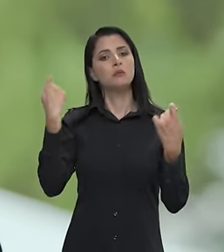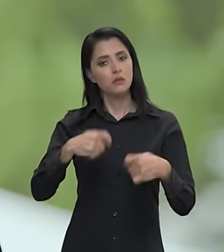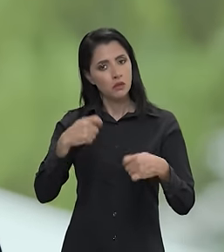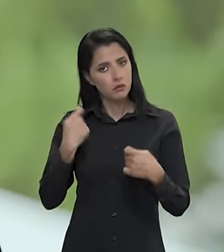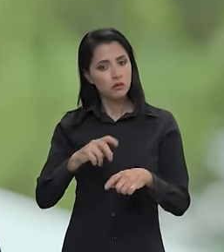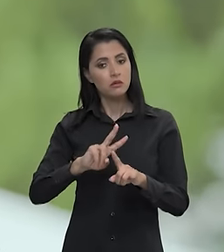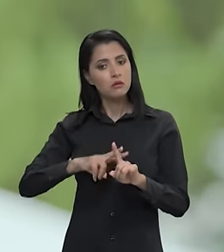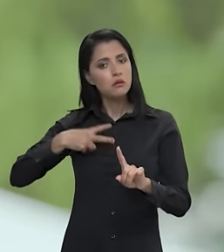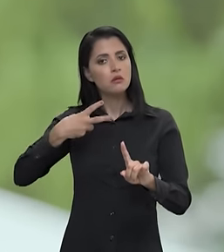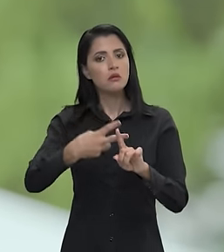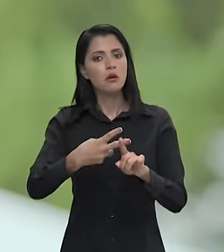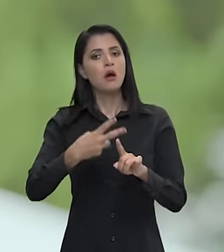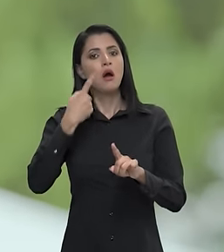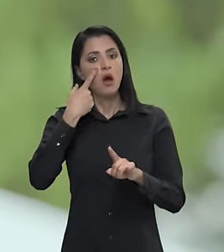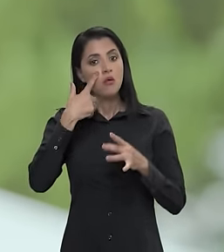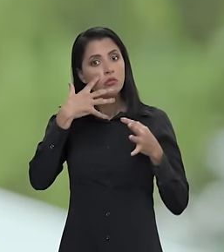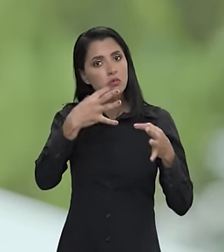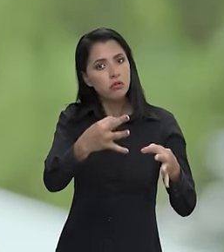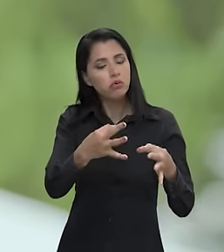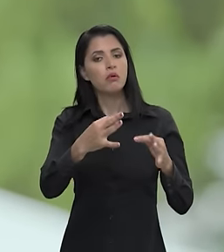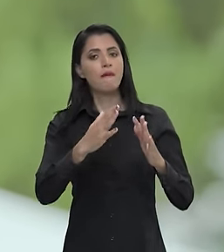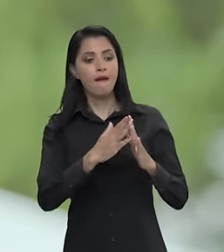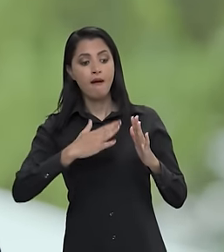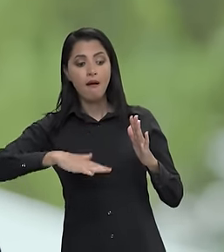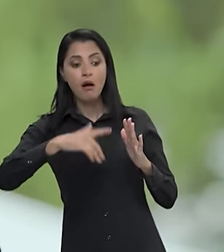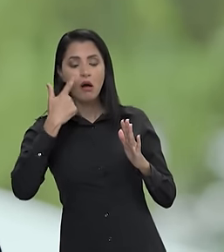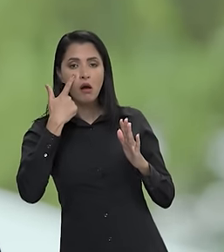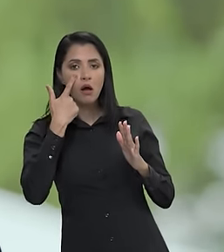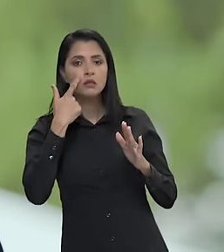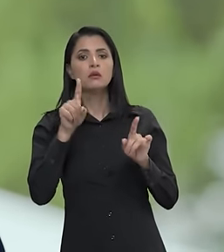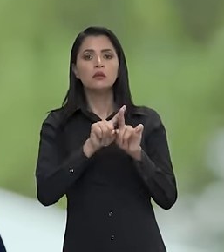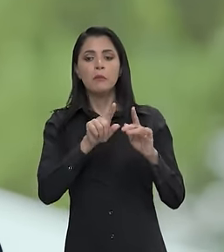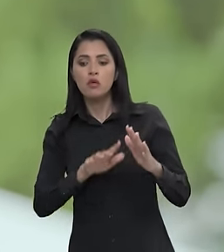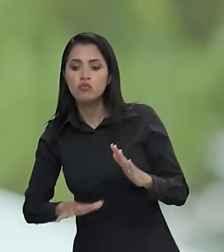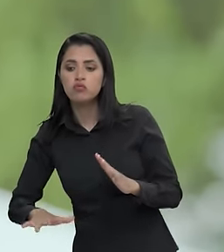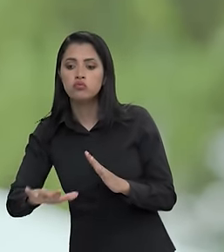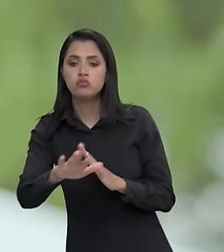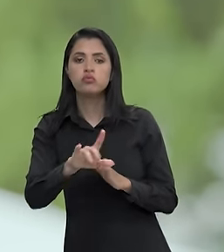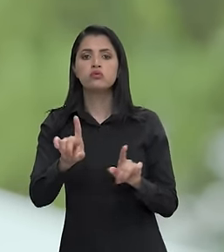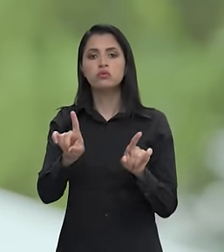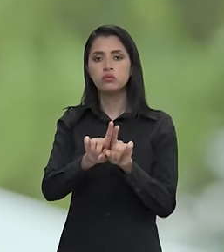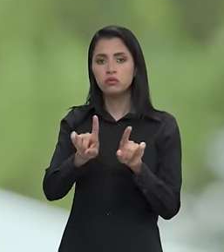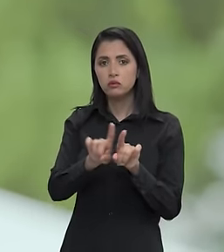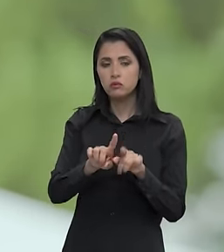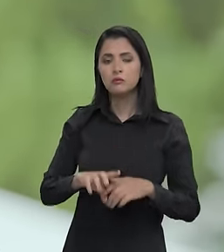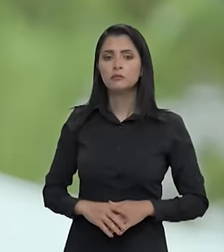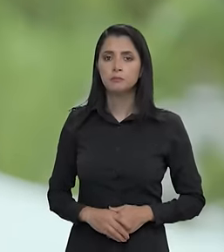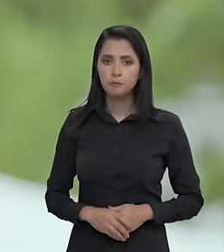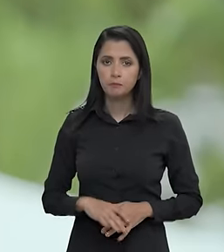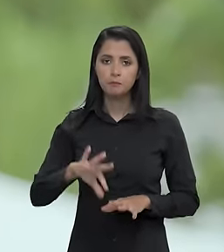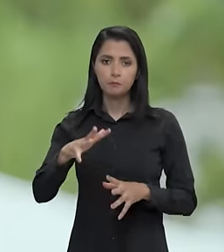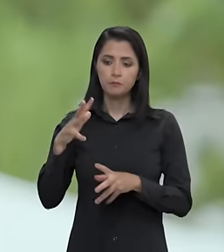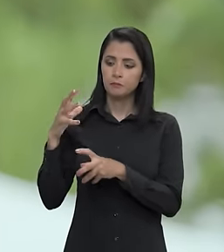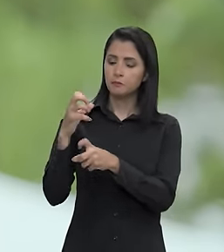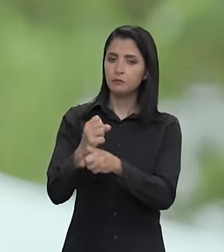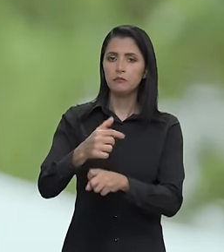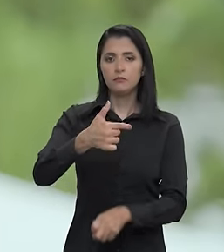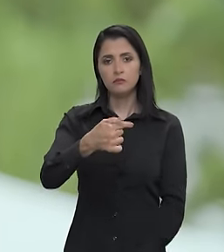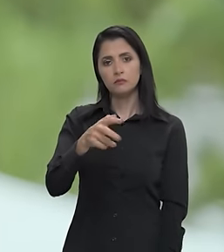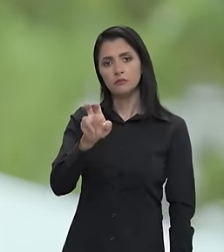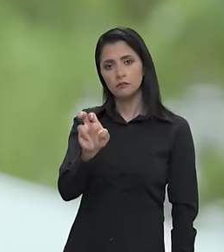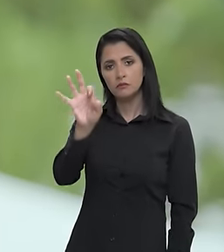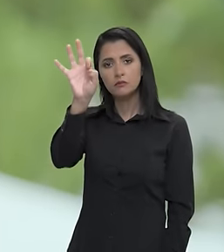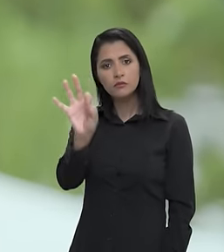Precisamos redobrar os cuidados com as nossas casas e nas áreas em volta delas. Cerca de